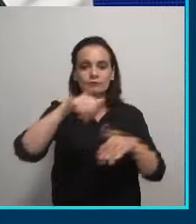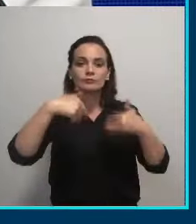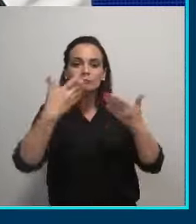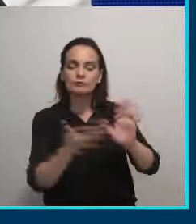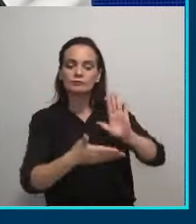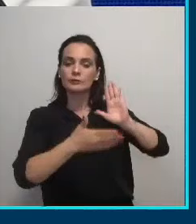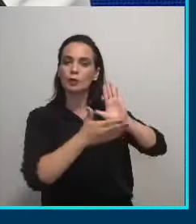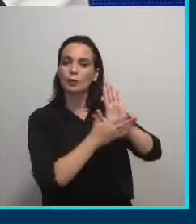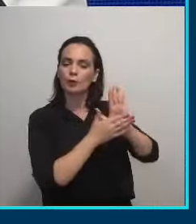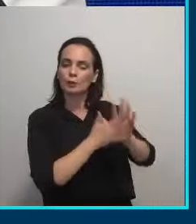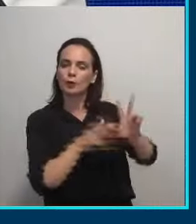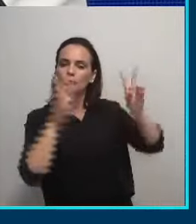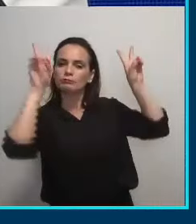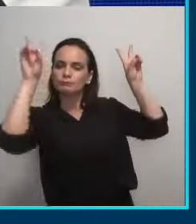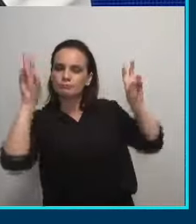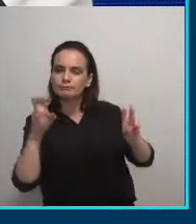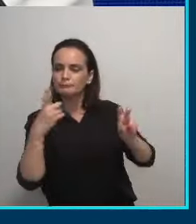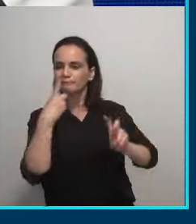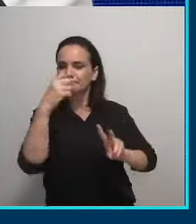para esse tema?